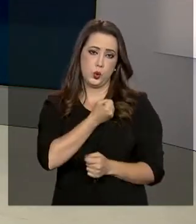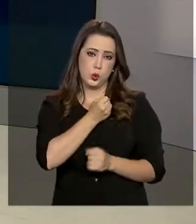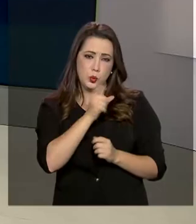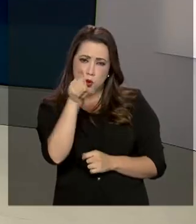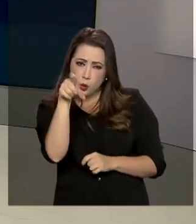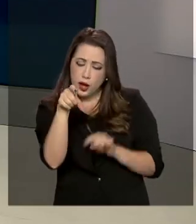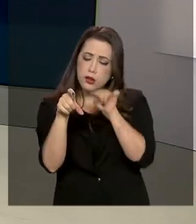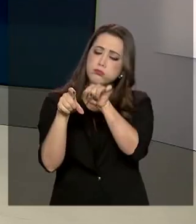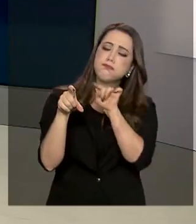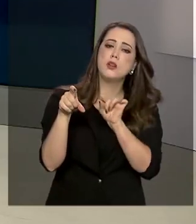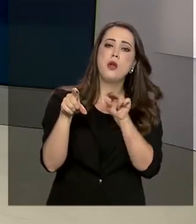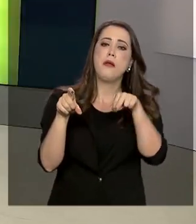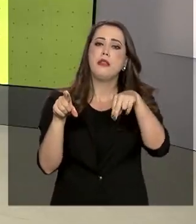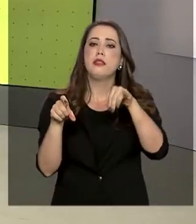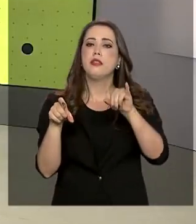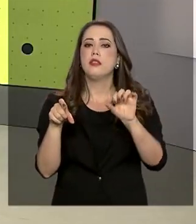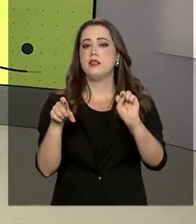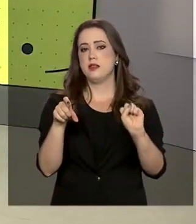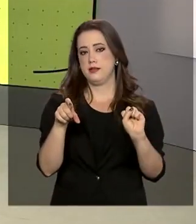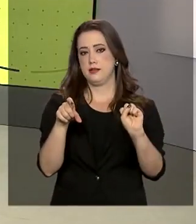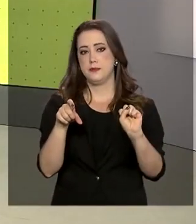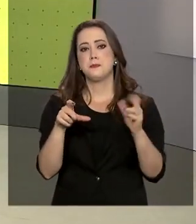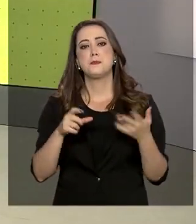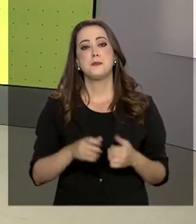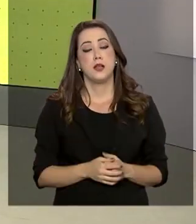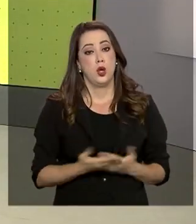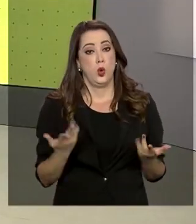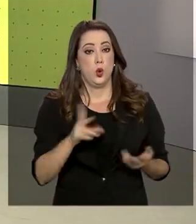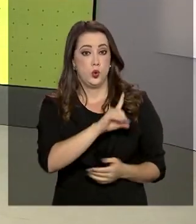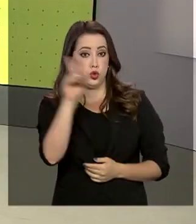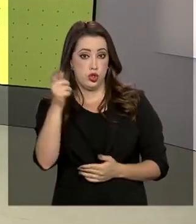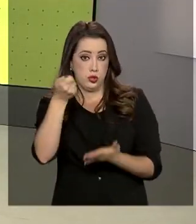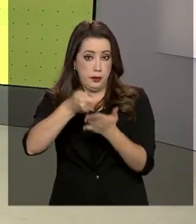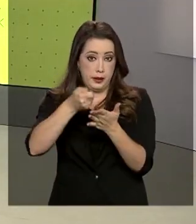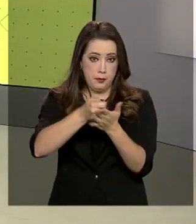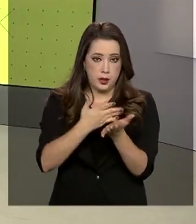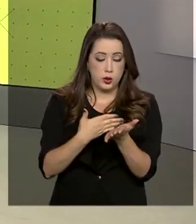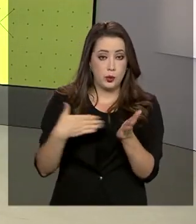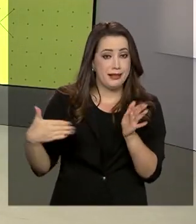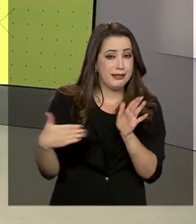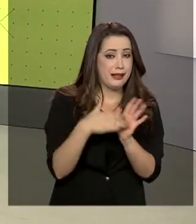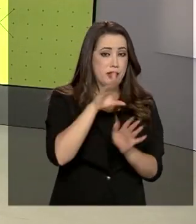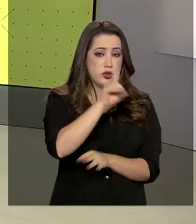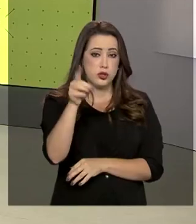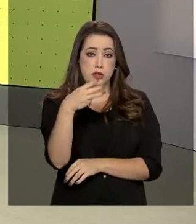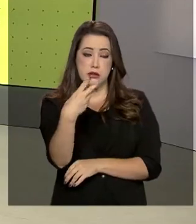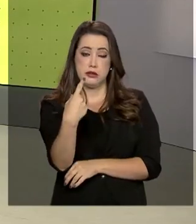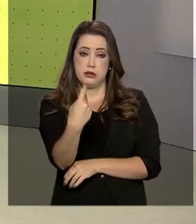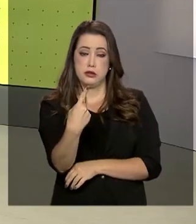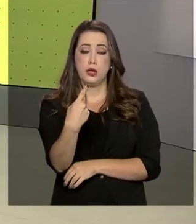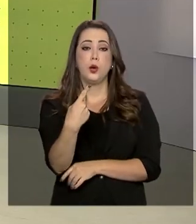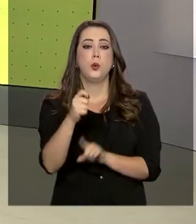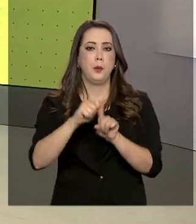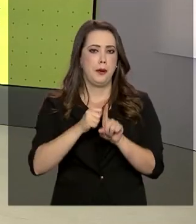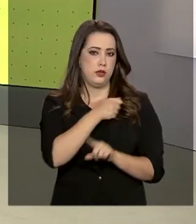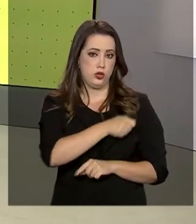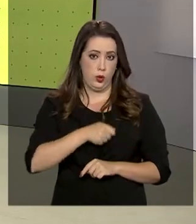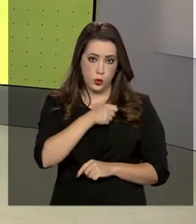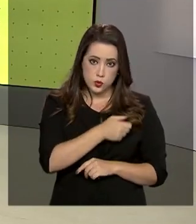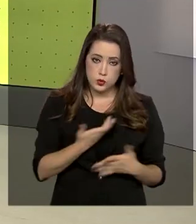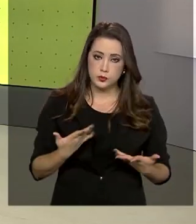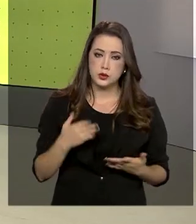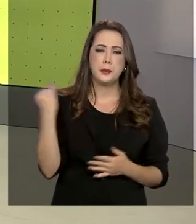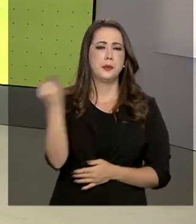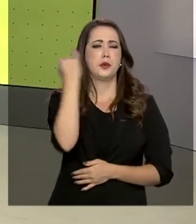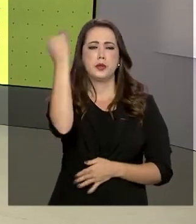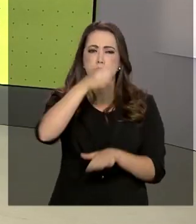final do NIS, o número de identificação social. O calendário de pagamento vai até 31 de agosto. É importante reforçar